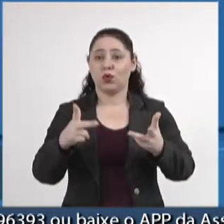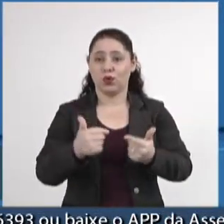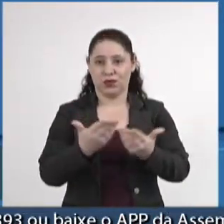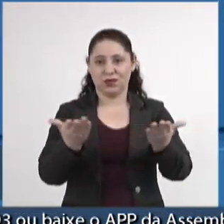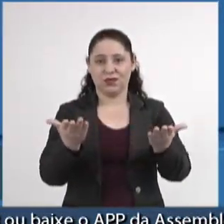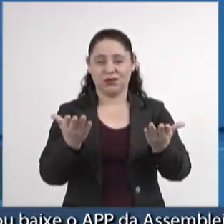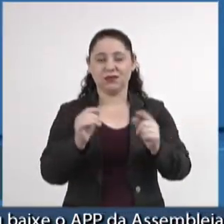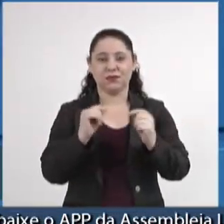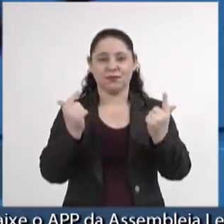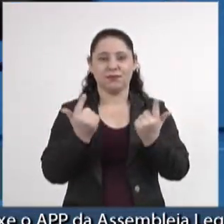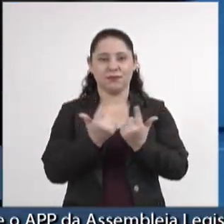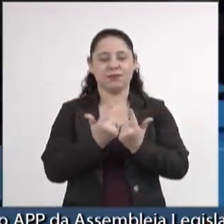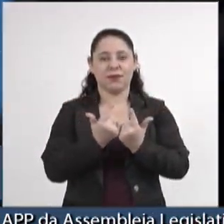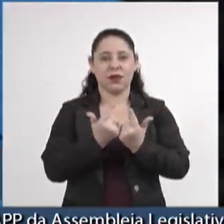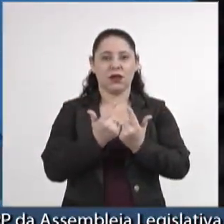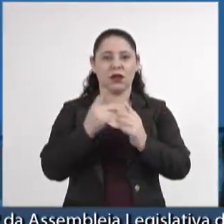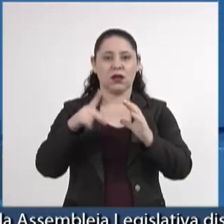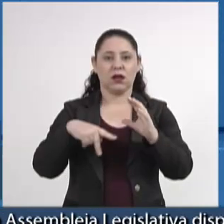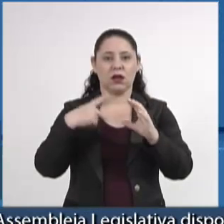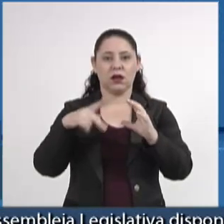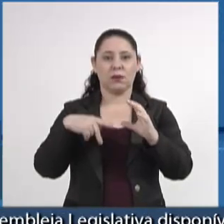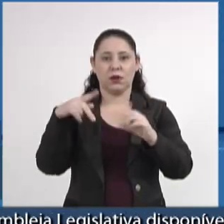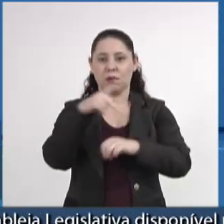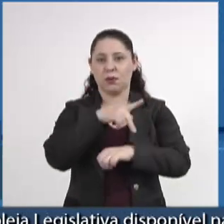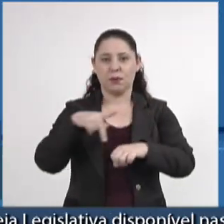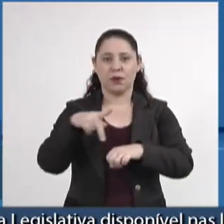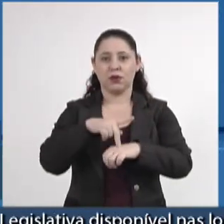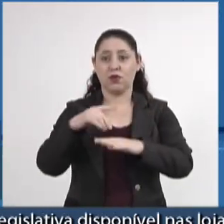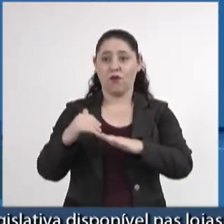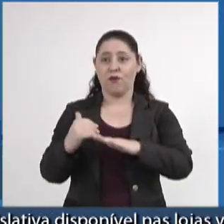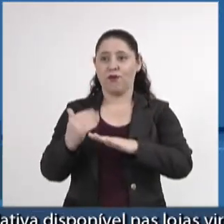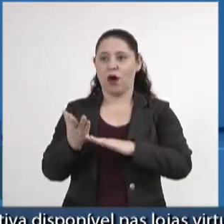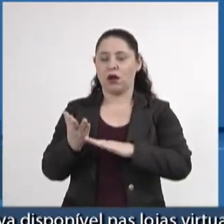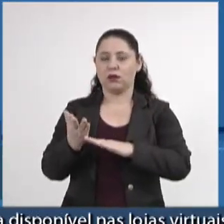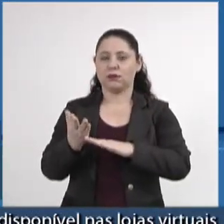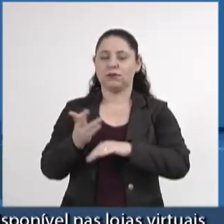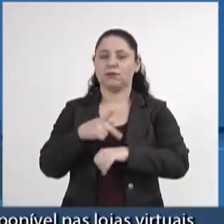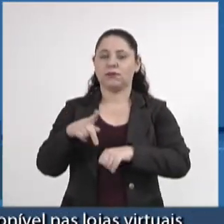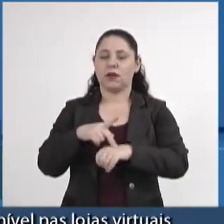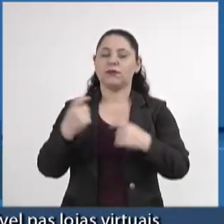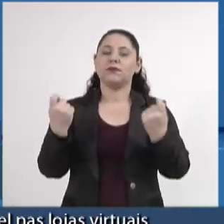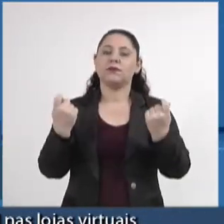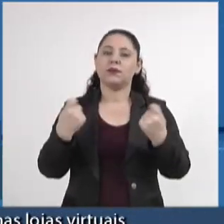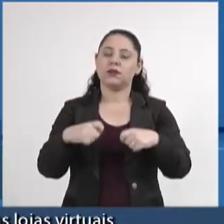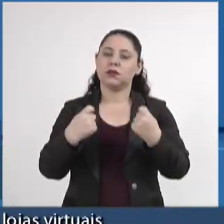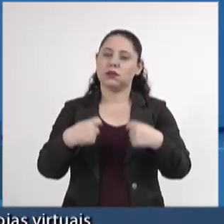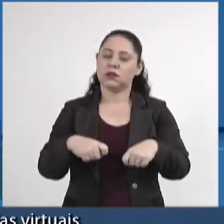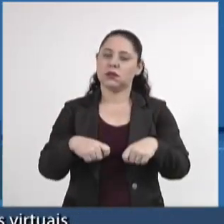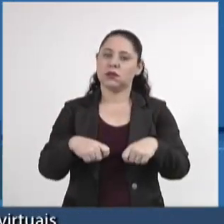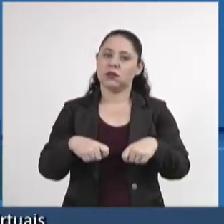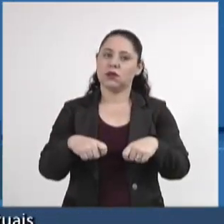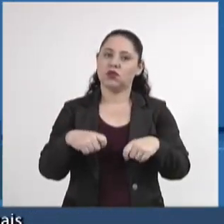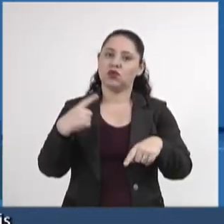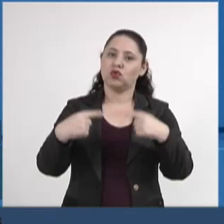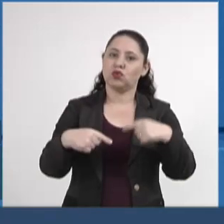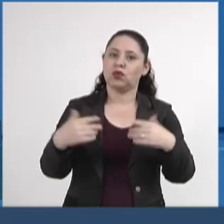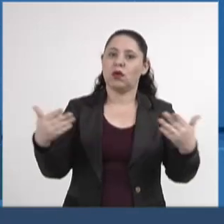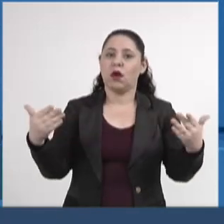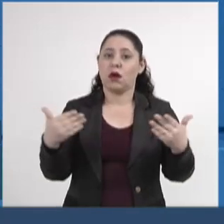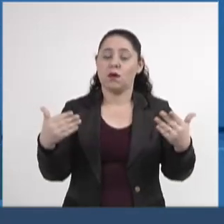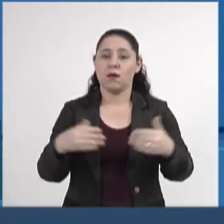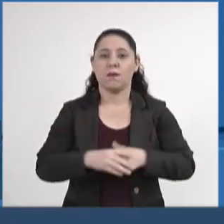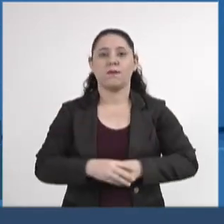assembleias, as câmaras, no país e fora do país, deveriam ou devem estar discutindo.